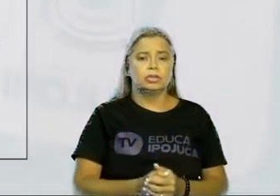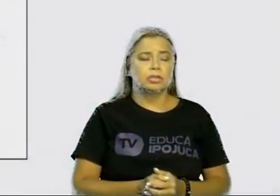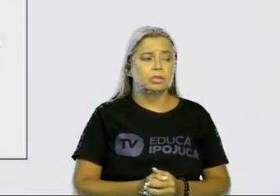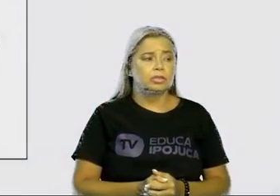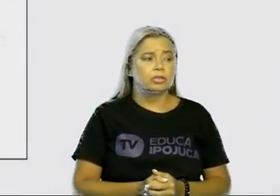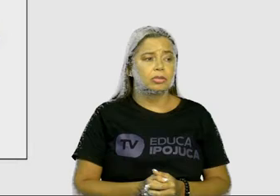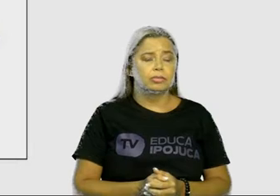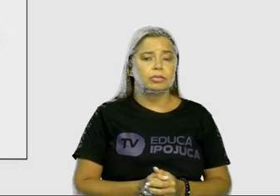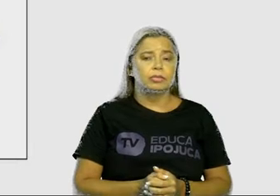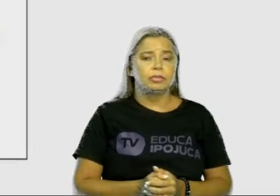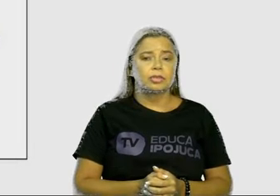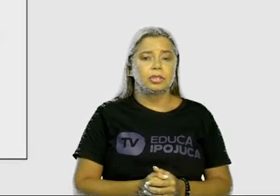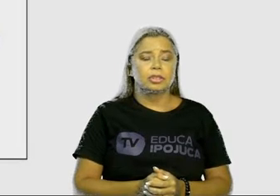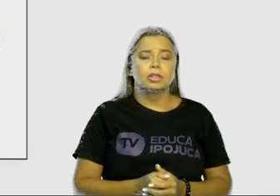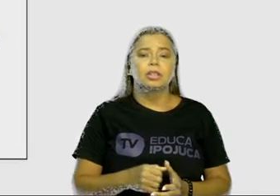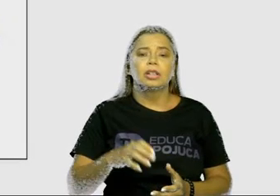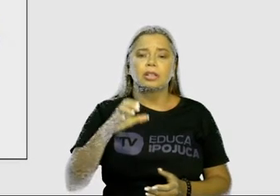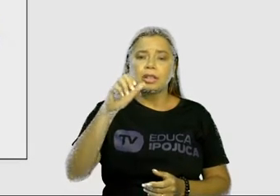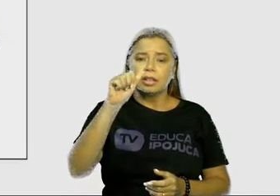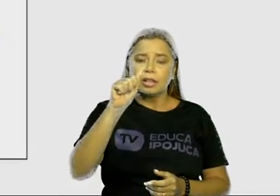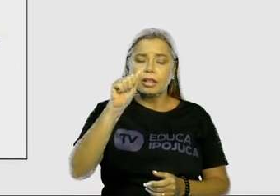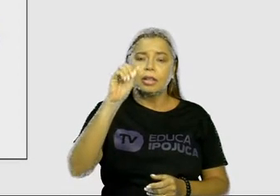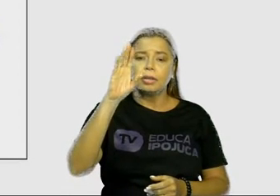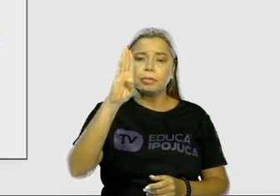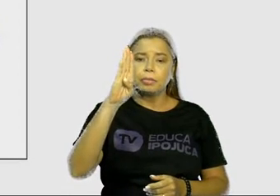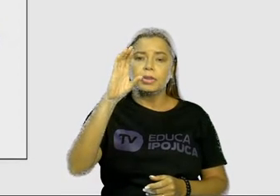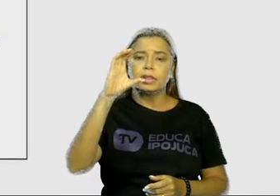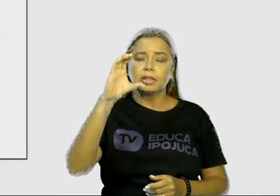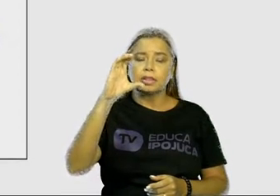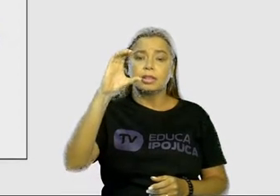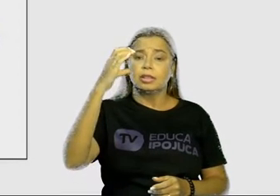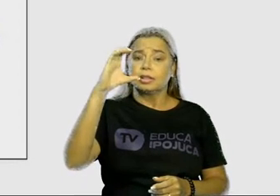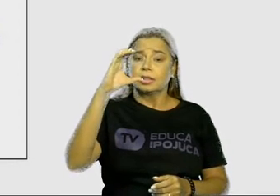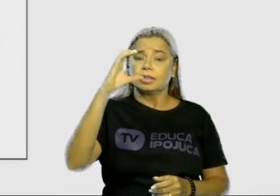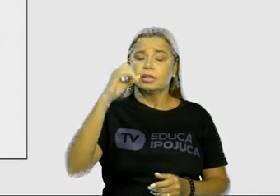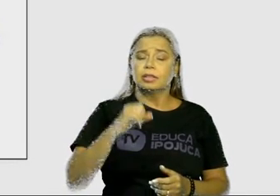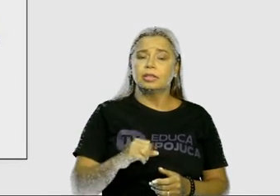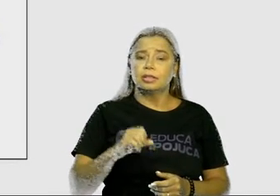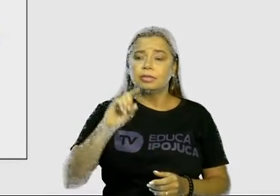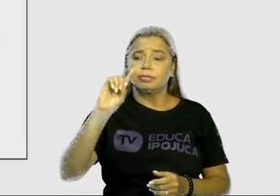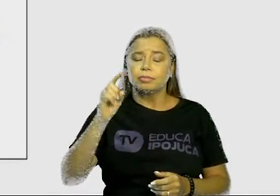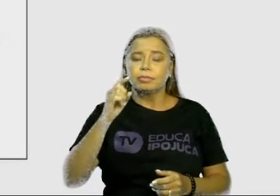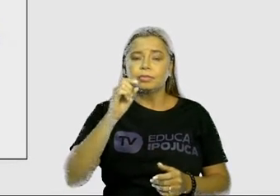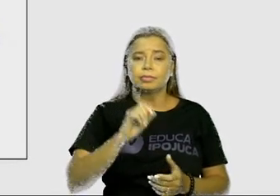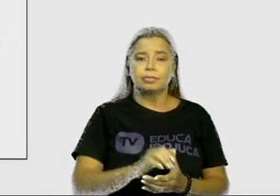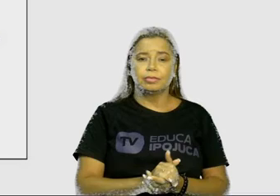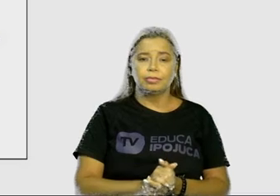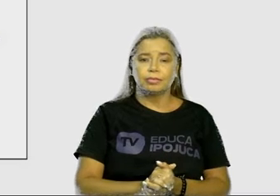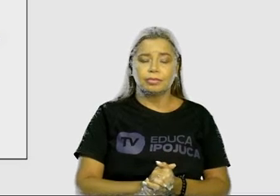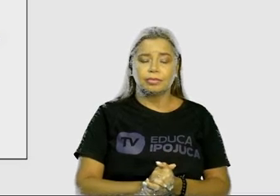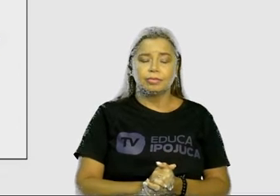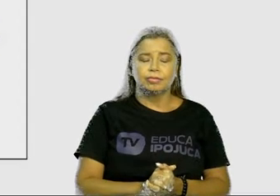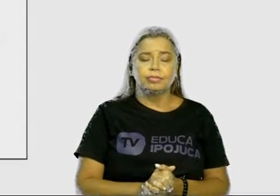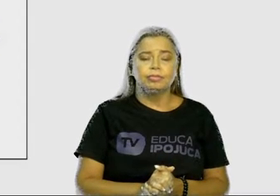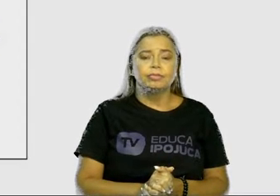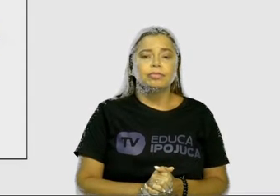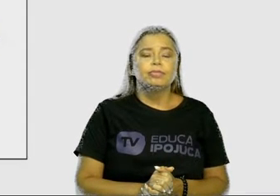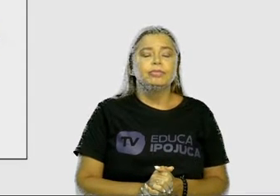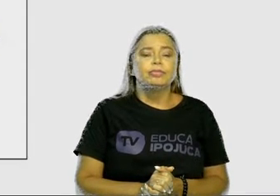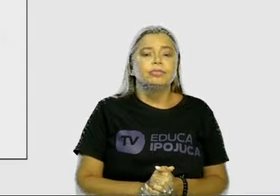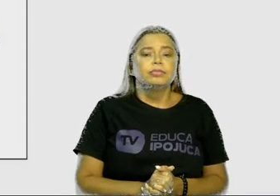B, C, C, Cedilha, porque é quando o C tem o tracinho embaixo.